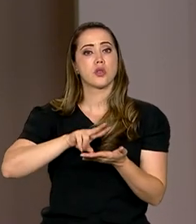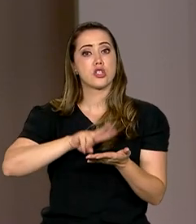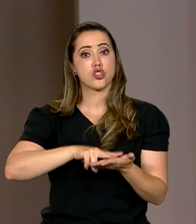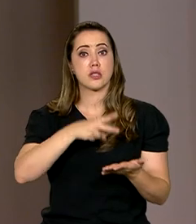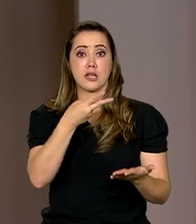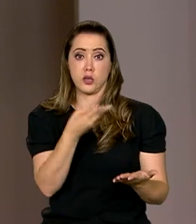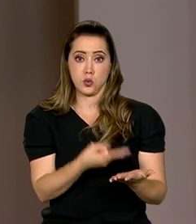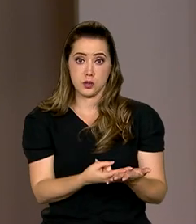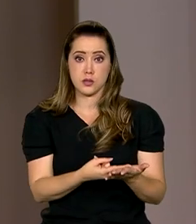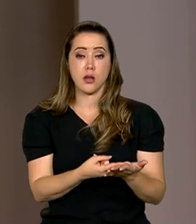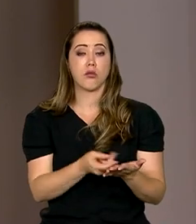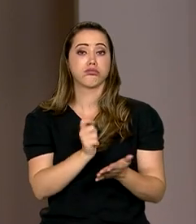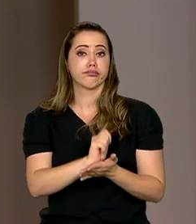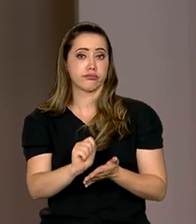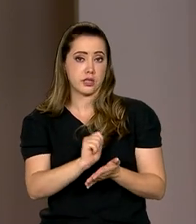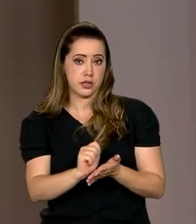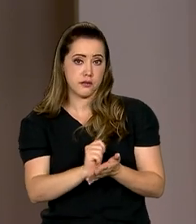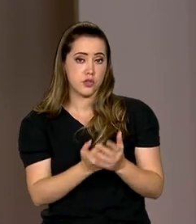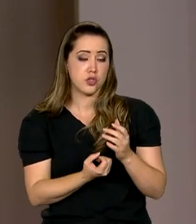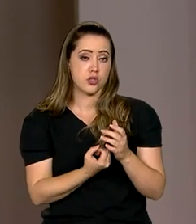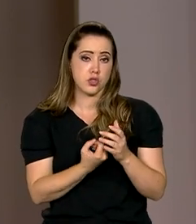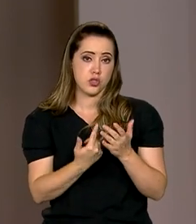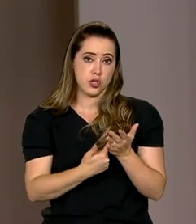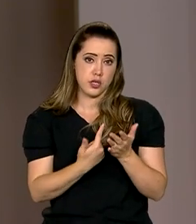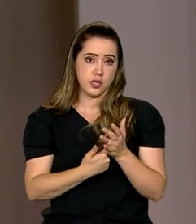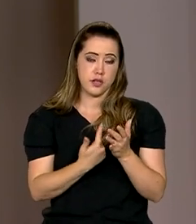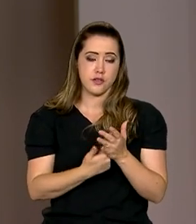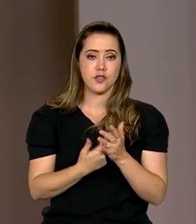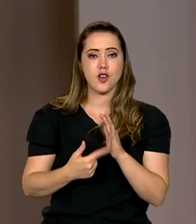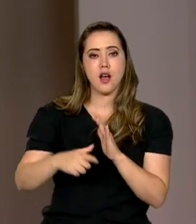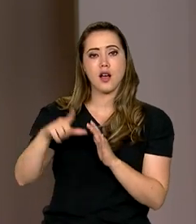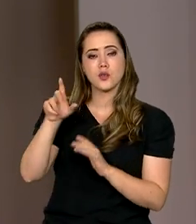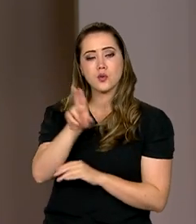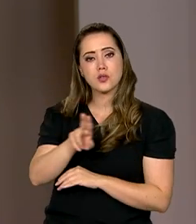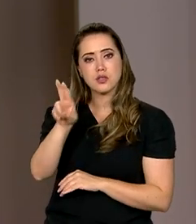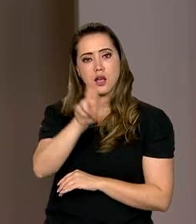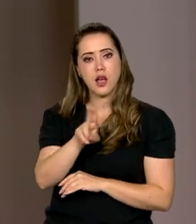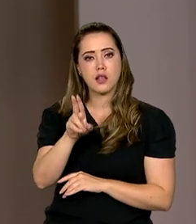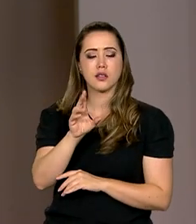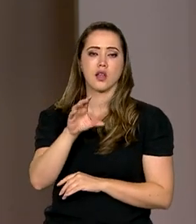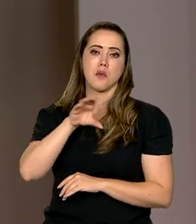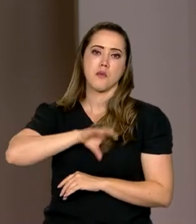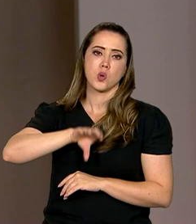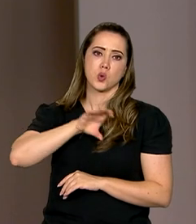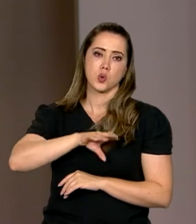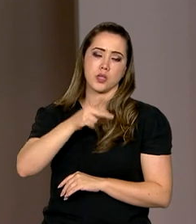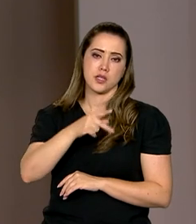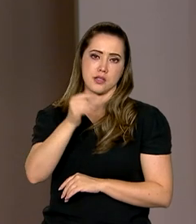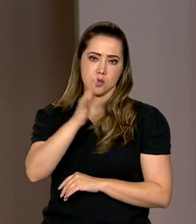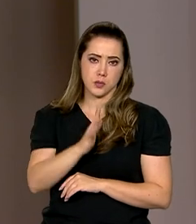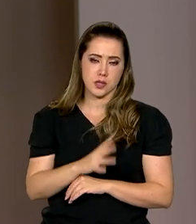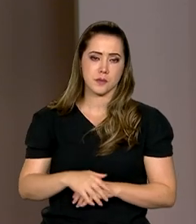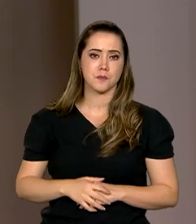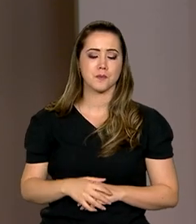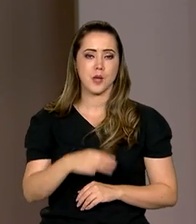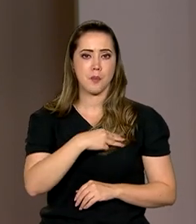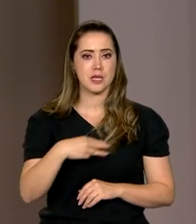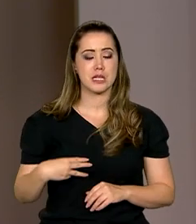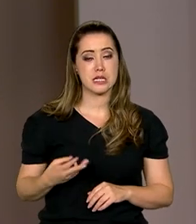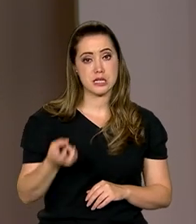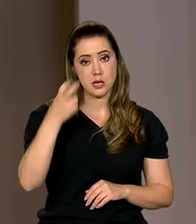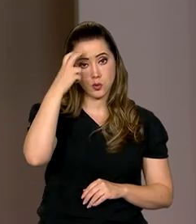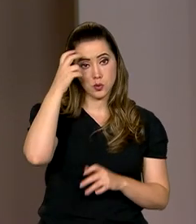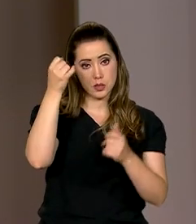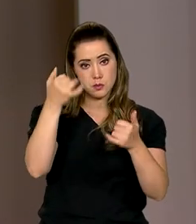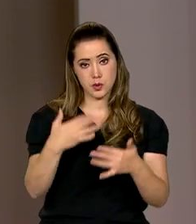e publicação de obras de autores brasileiros anteriormente publicadas em português aqui no Brasil. A ministra da Cultura